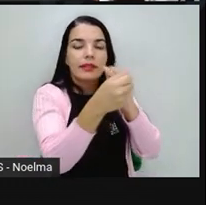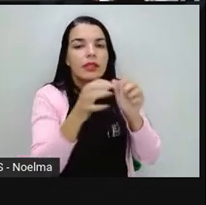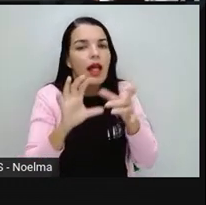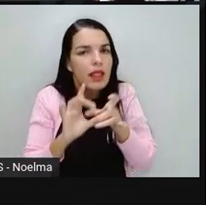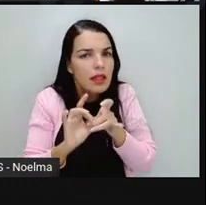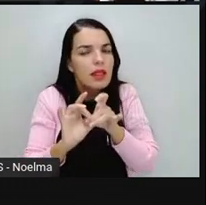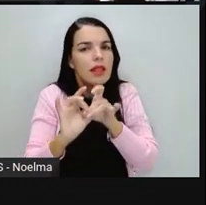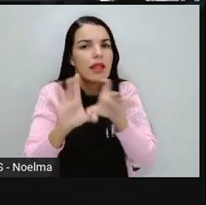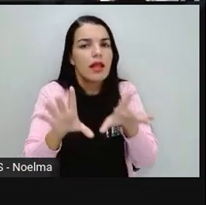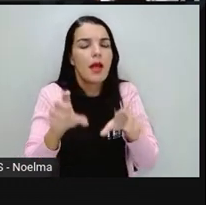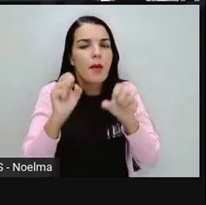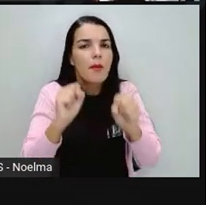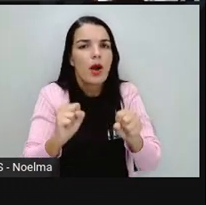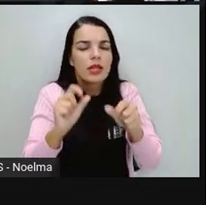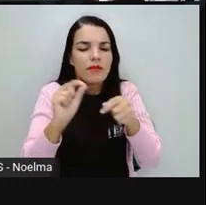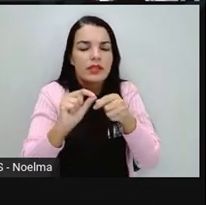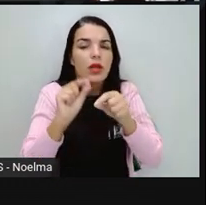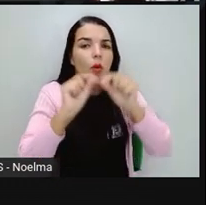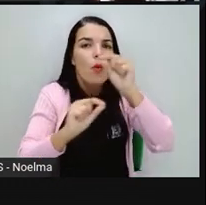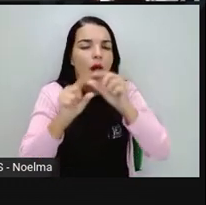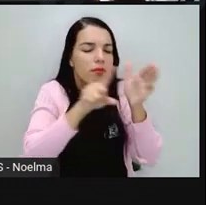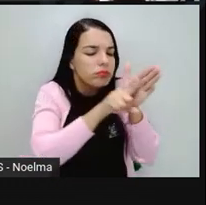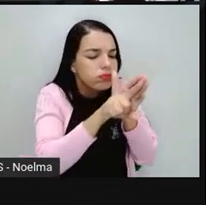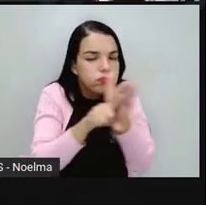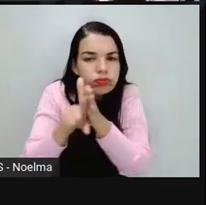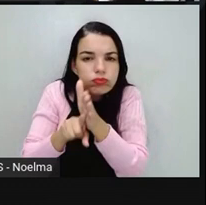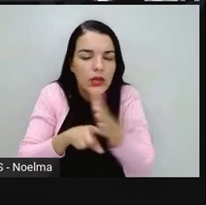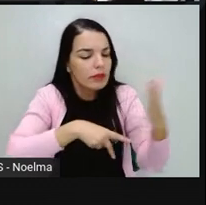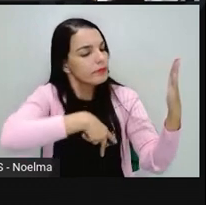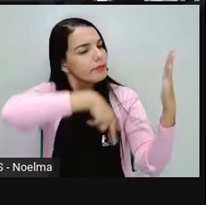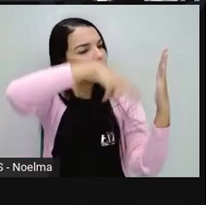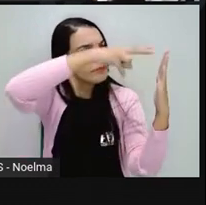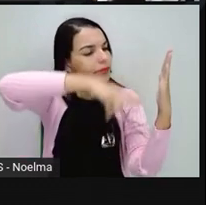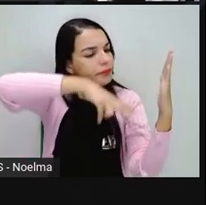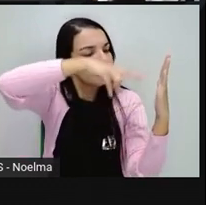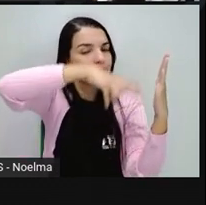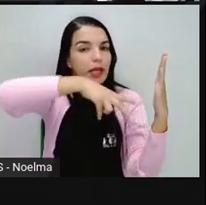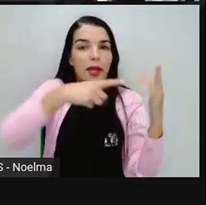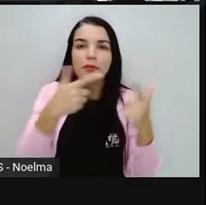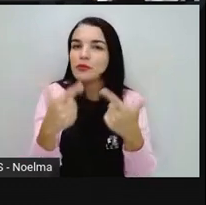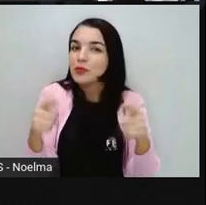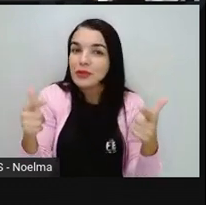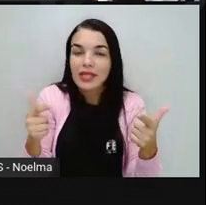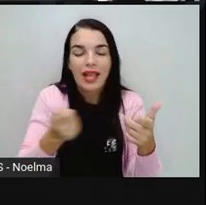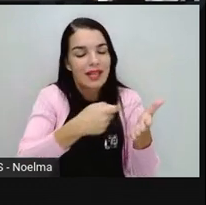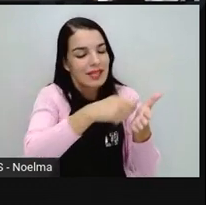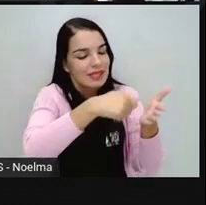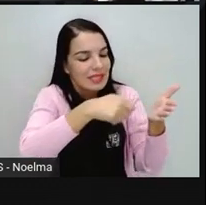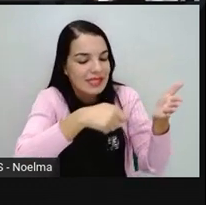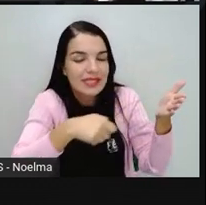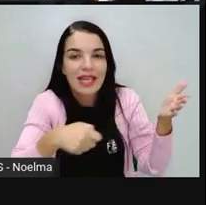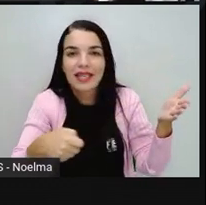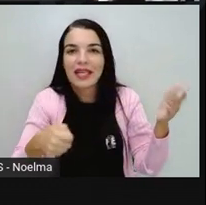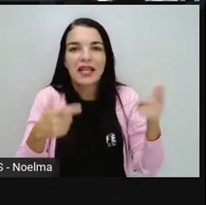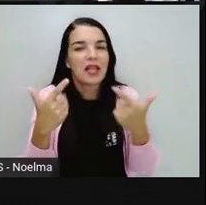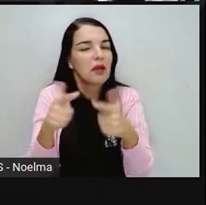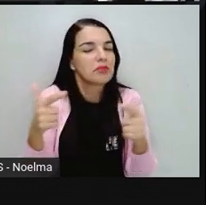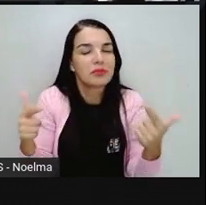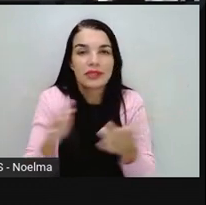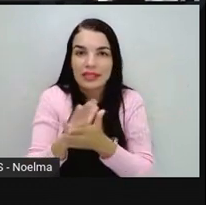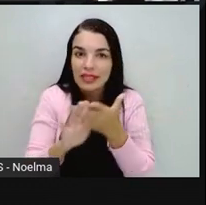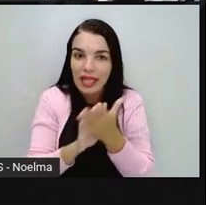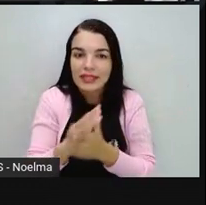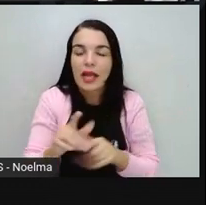que a gente faça essa análise, essa leitura. Mesmo sem nós termos nenhum tipo de